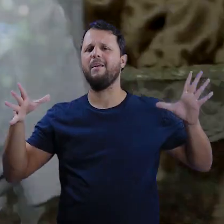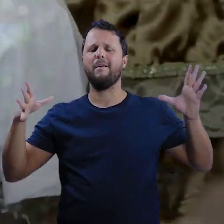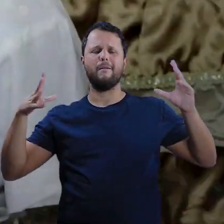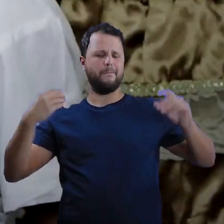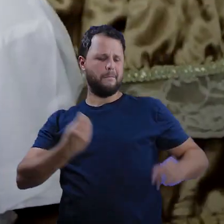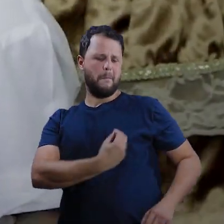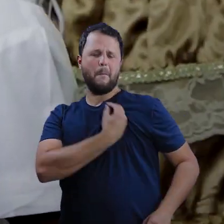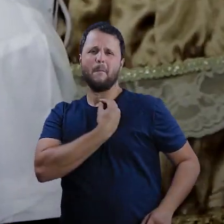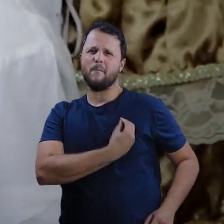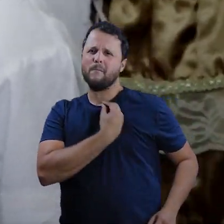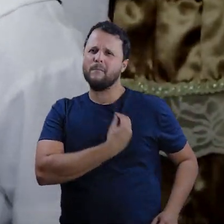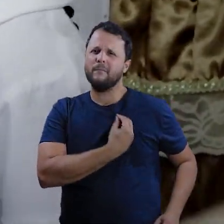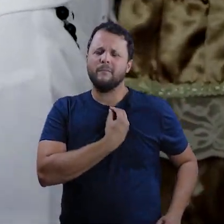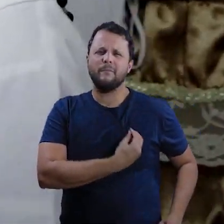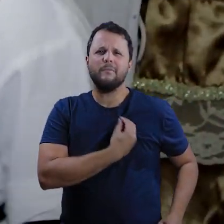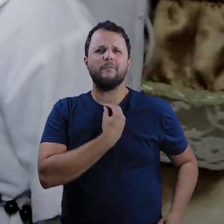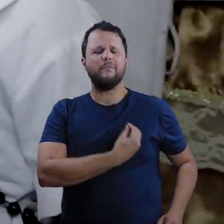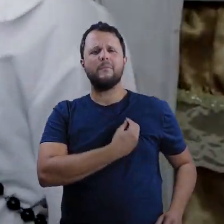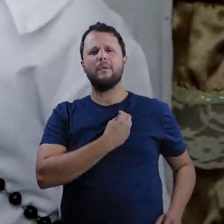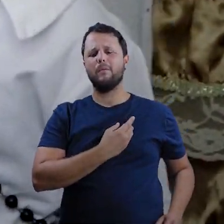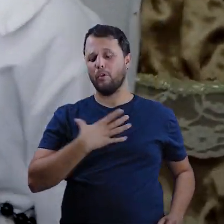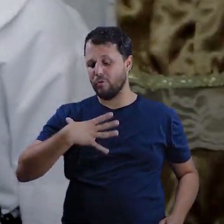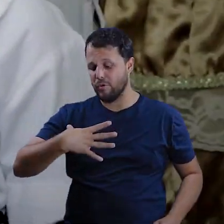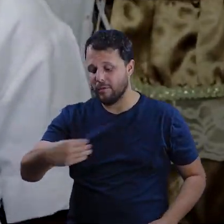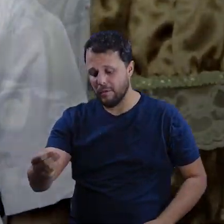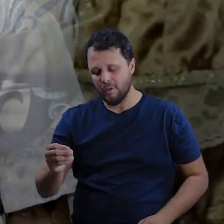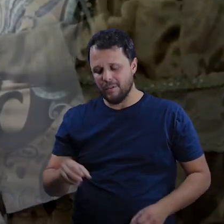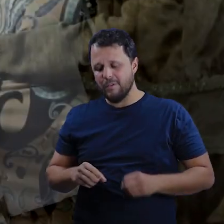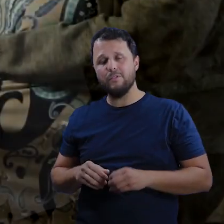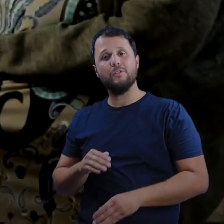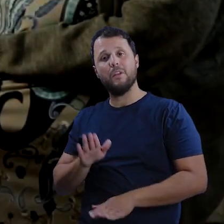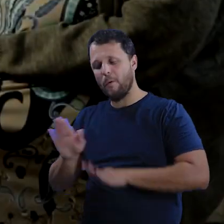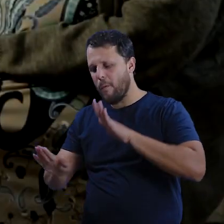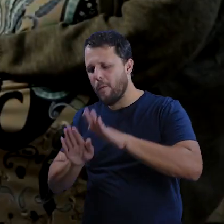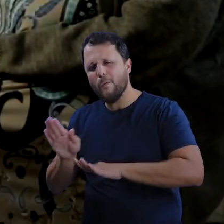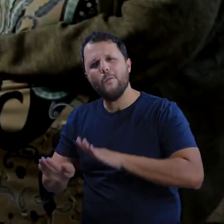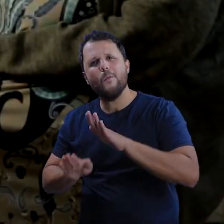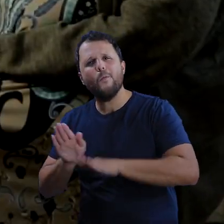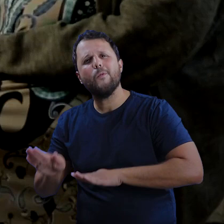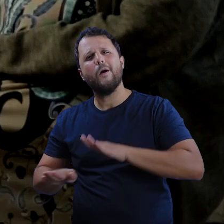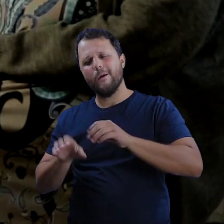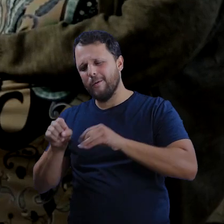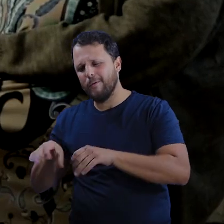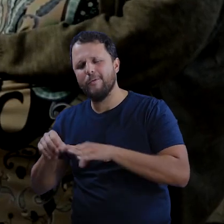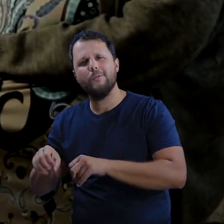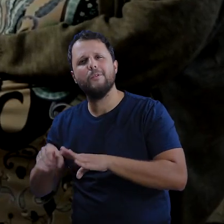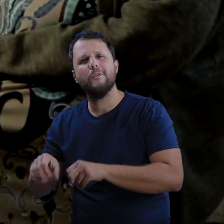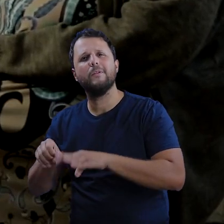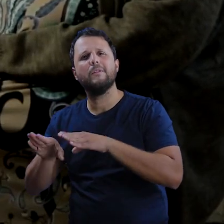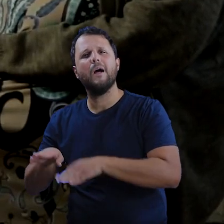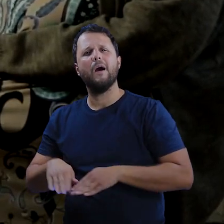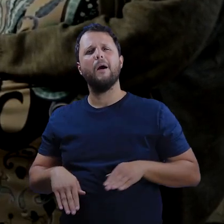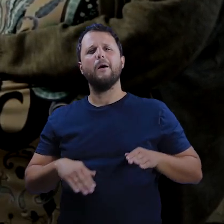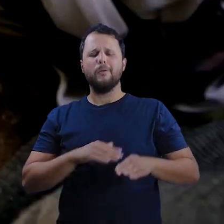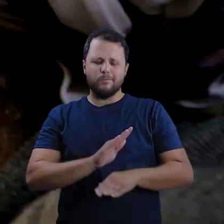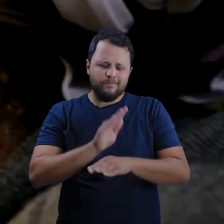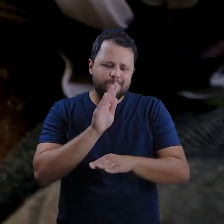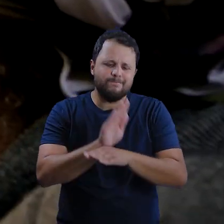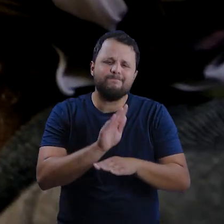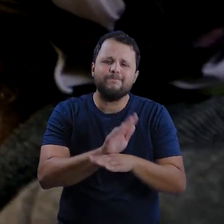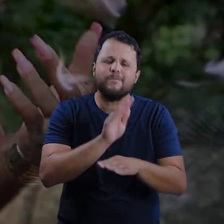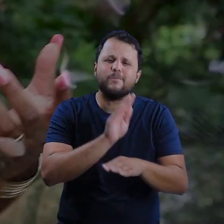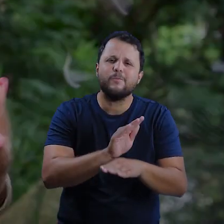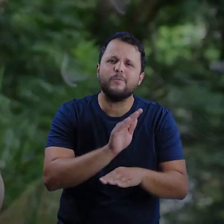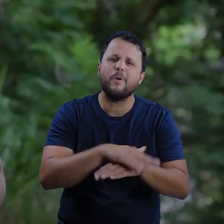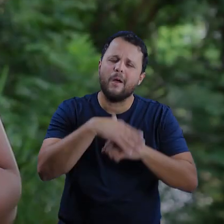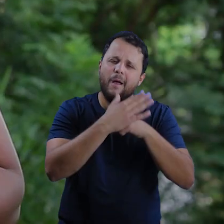bem viver, para a gente bem criar os nossos filhos, para a gente dar asilo, né? Com o nosso calor, com